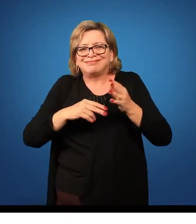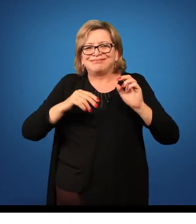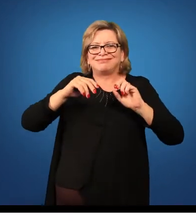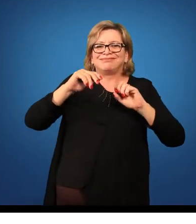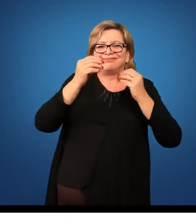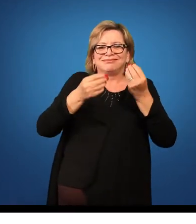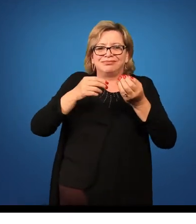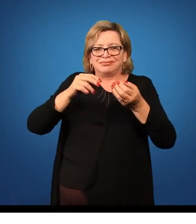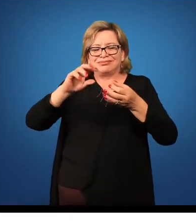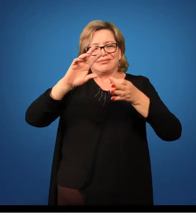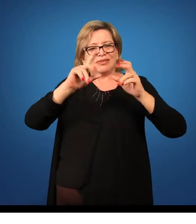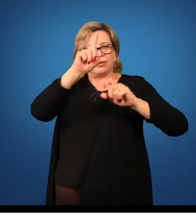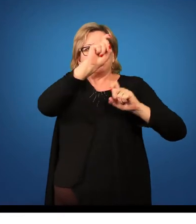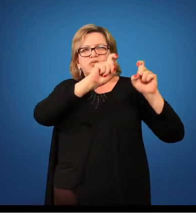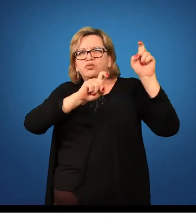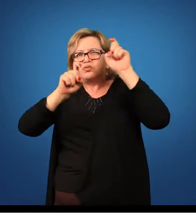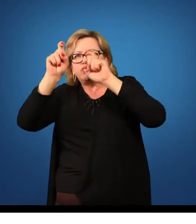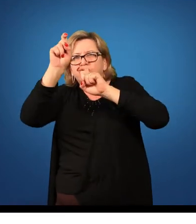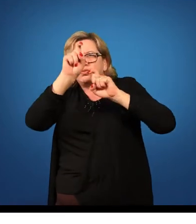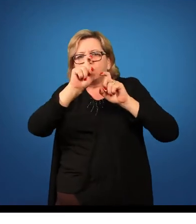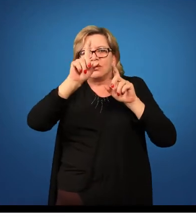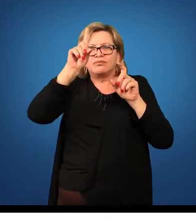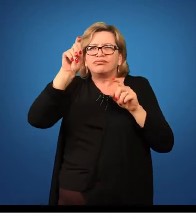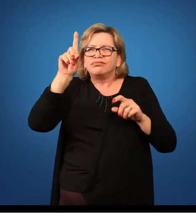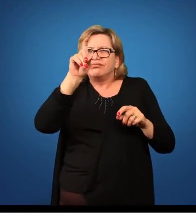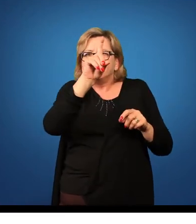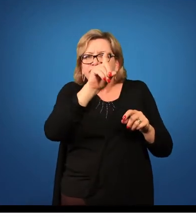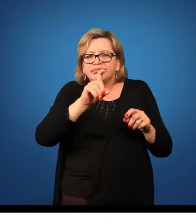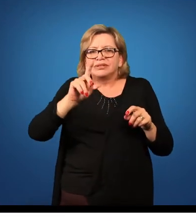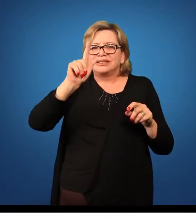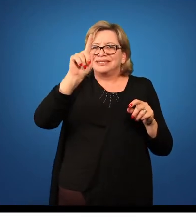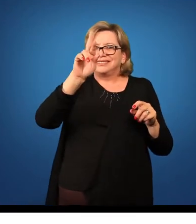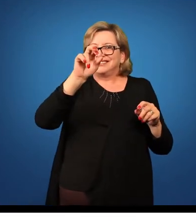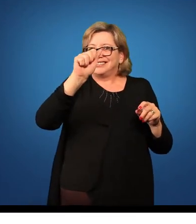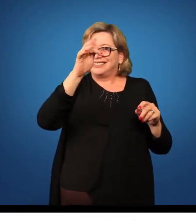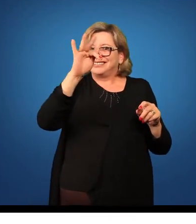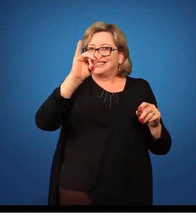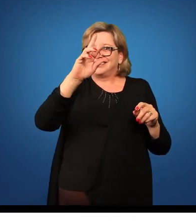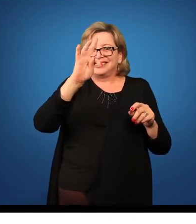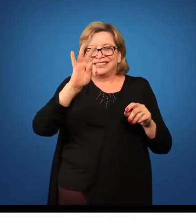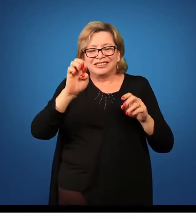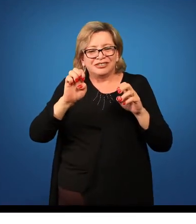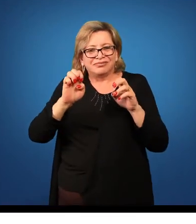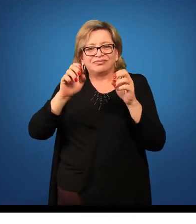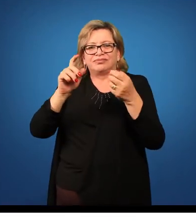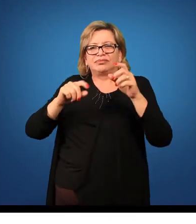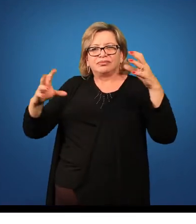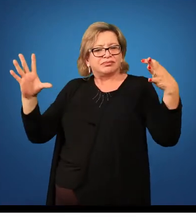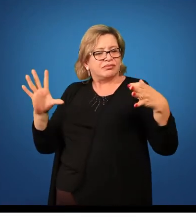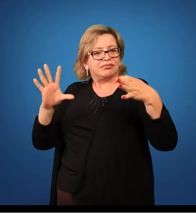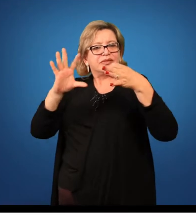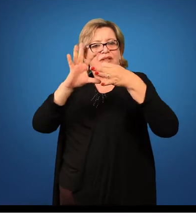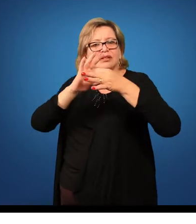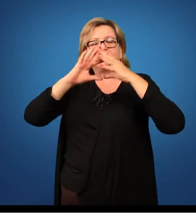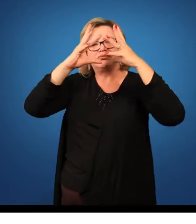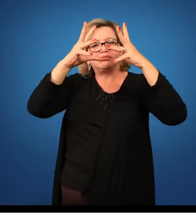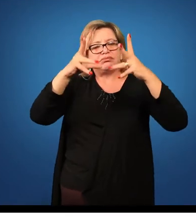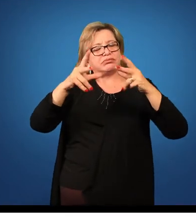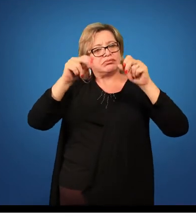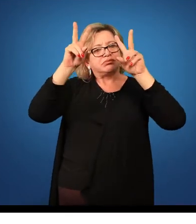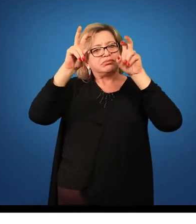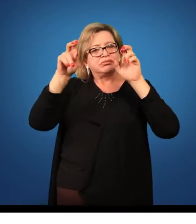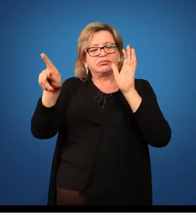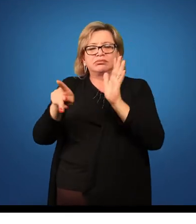artes visuais e a dança, respectivamente. Então, seria uma forma de integrar essas linguagens e de trabalhar com todos os conteúdos da arte.